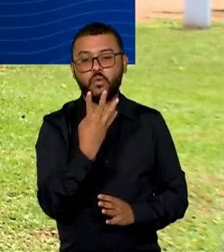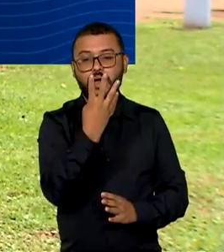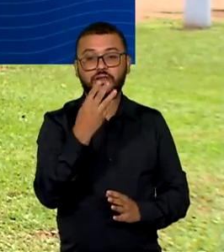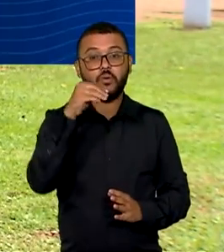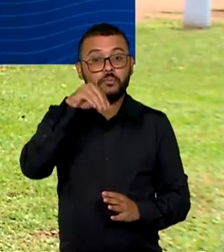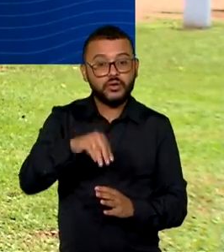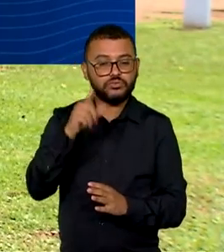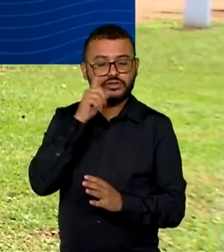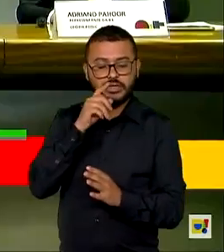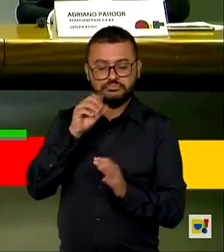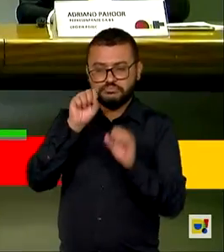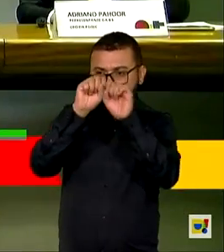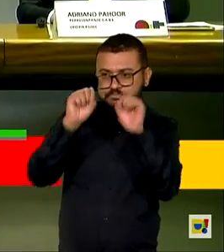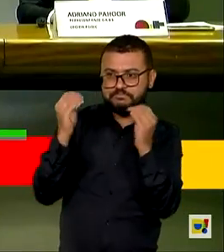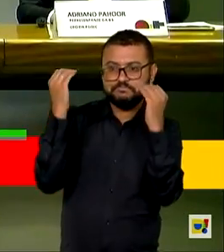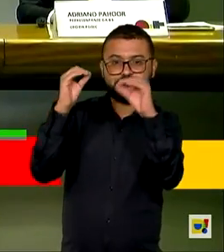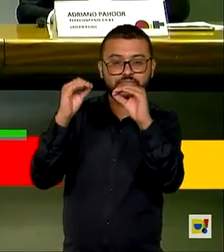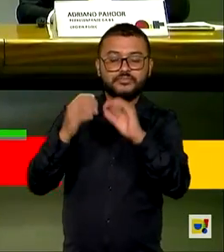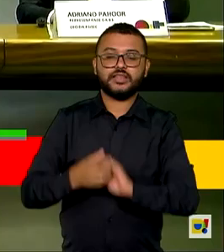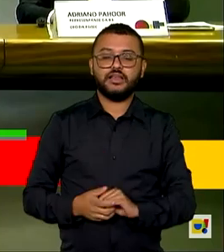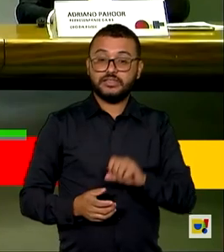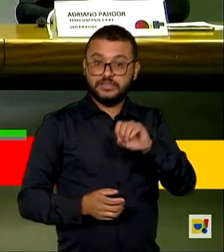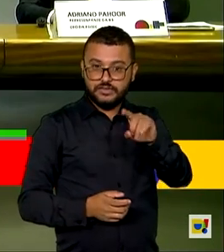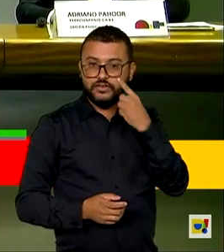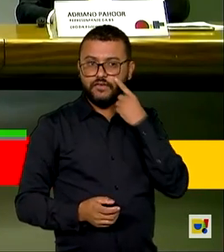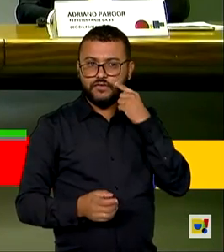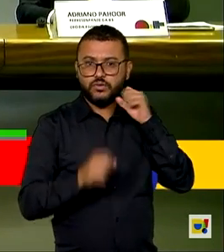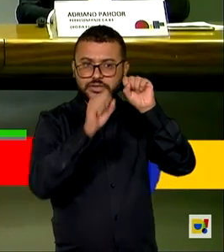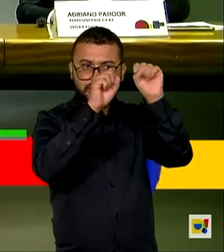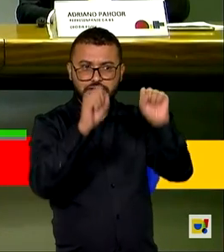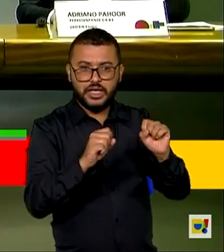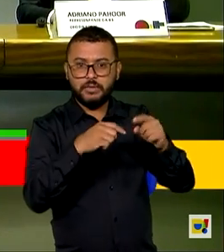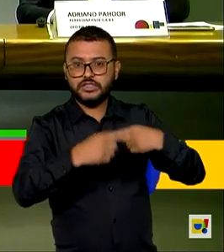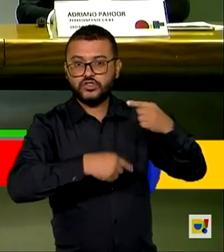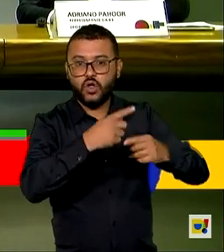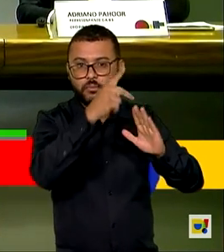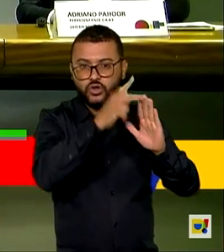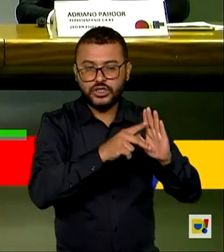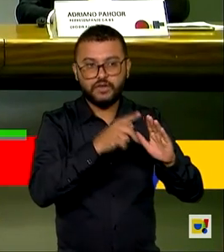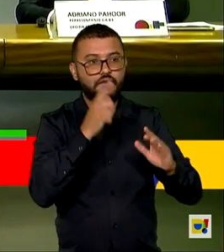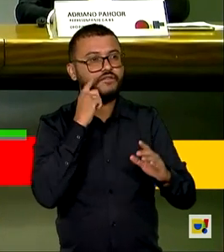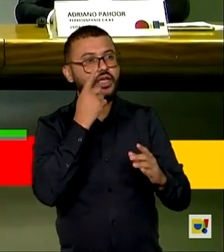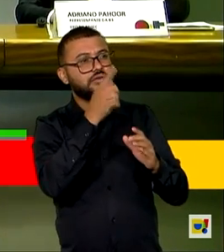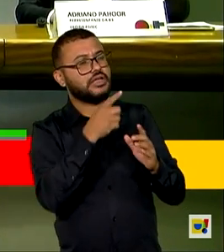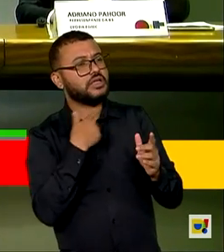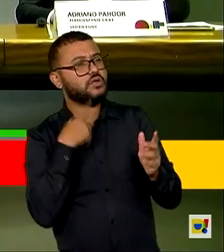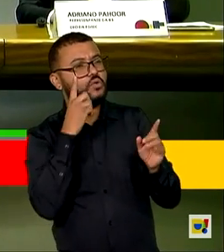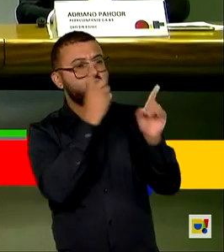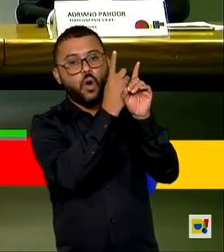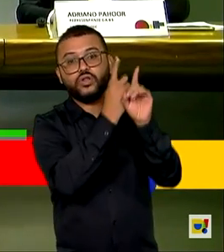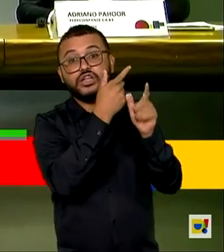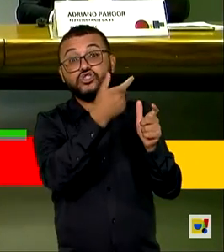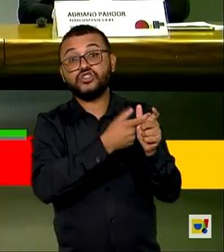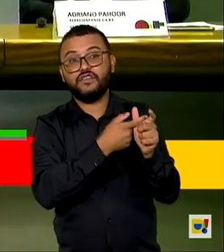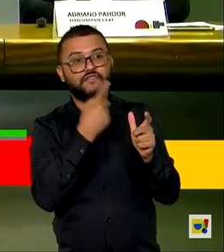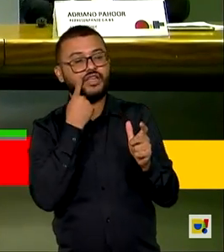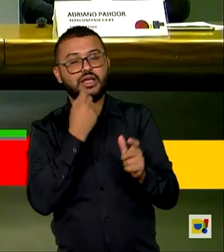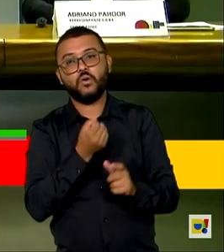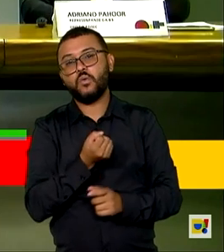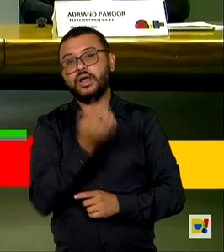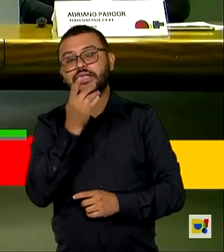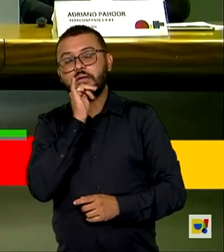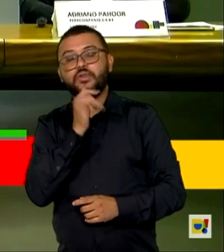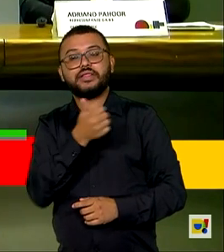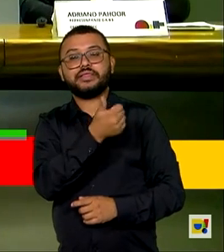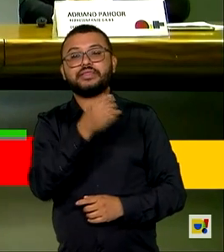segundos apenas. A dívida está lá no desenrola, a pessoa pode ir lá, ela vai trazer a dívida dela, digamos, custe